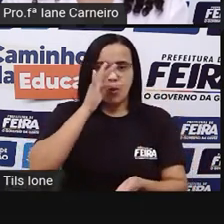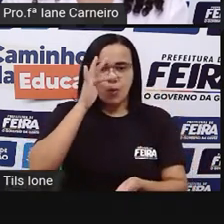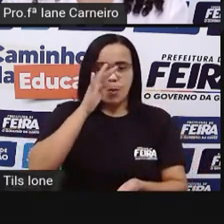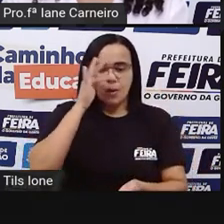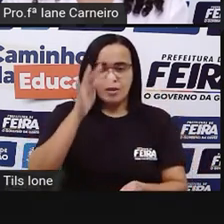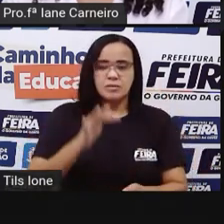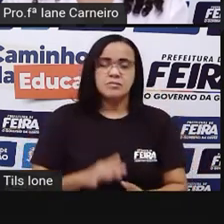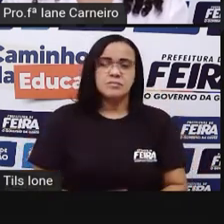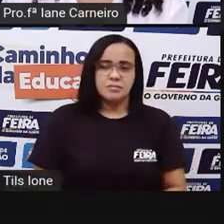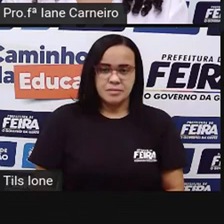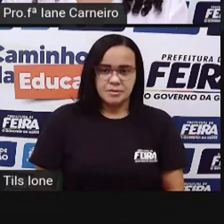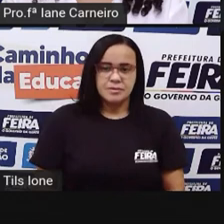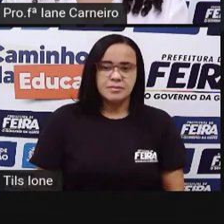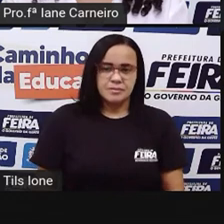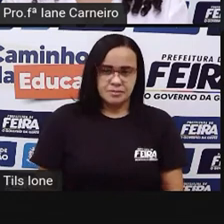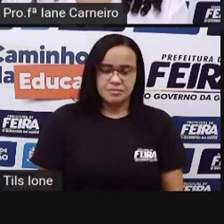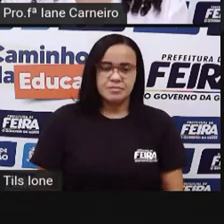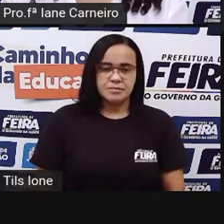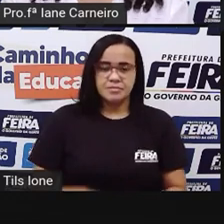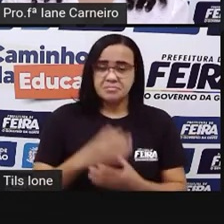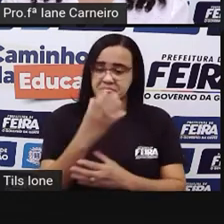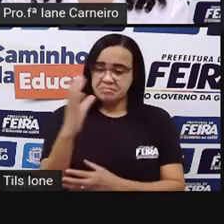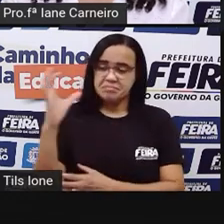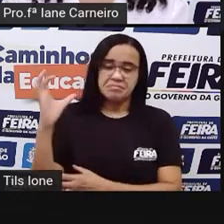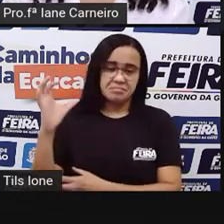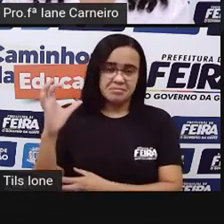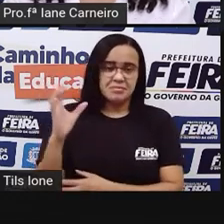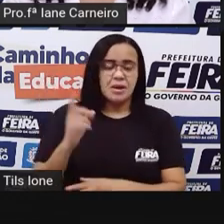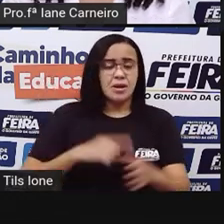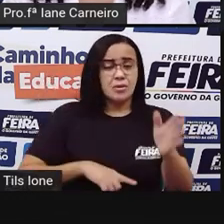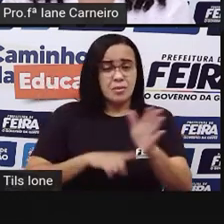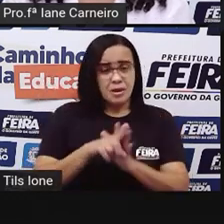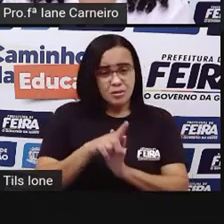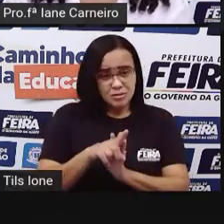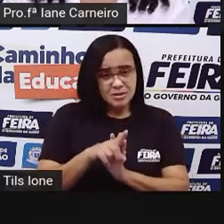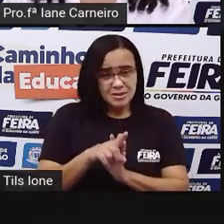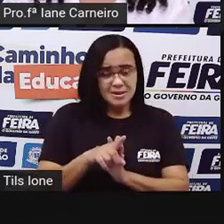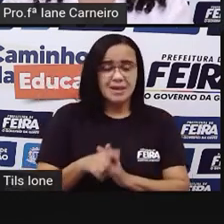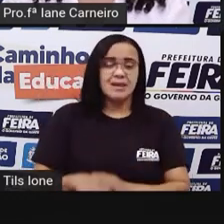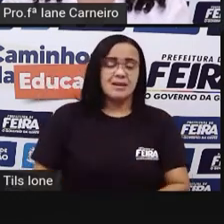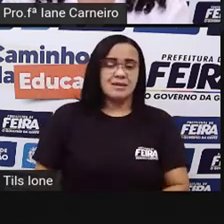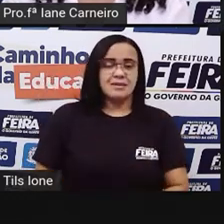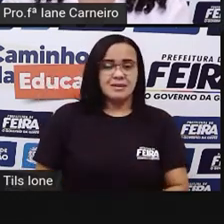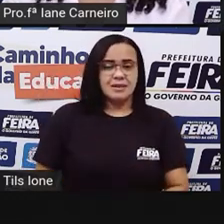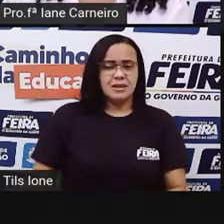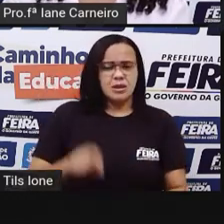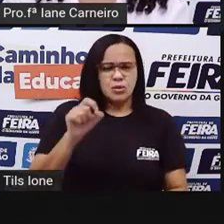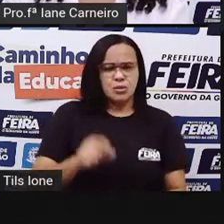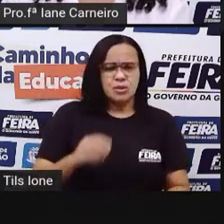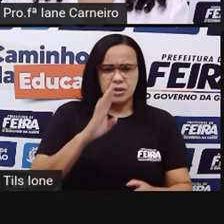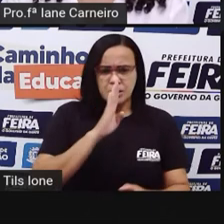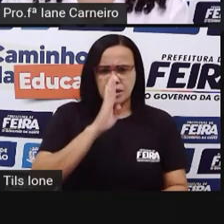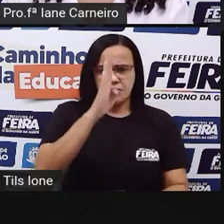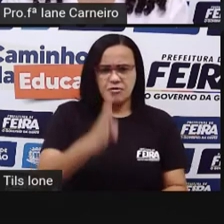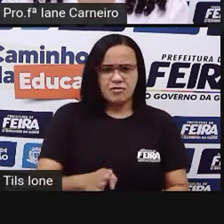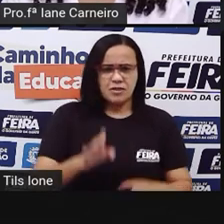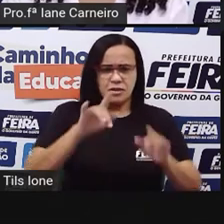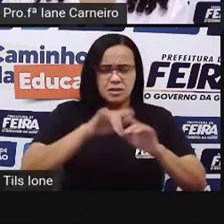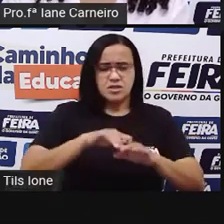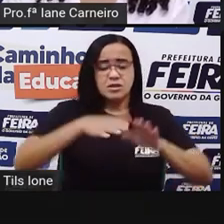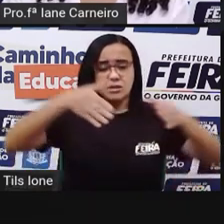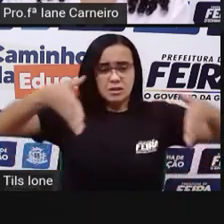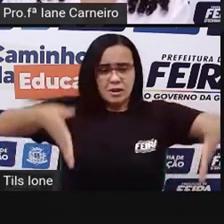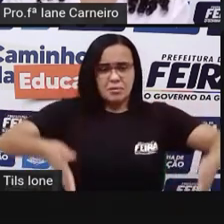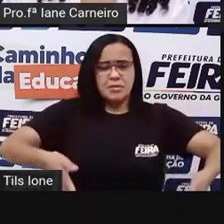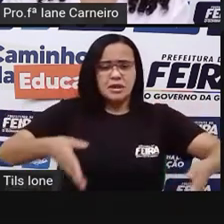Colocar um jarro de plantas. E eu perguntar, quem é que está à frente da mesa? É o jarro